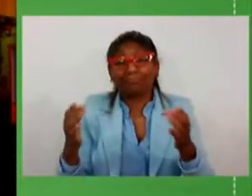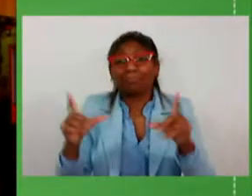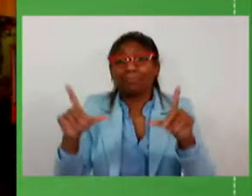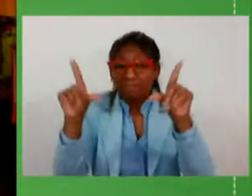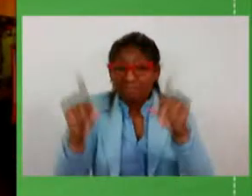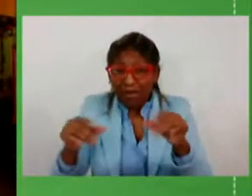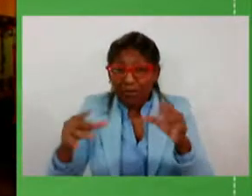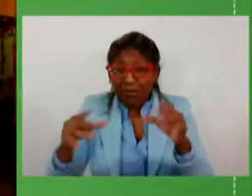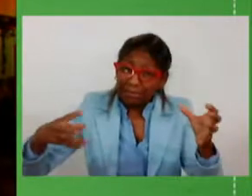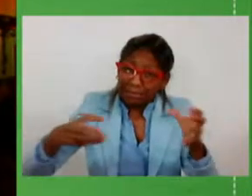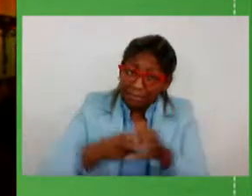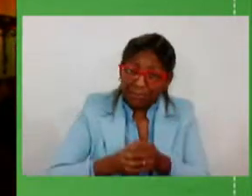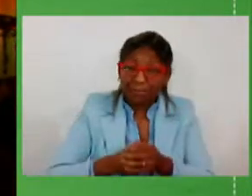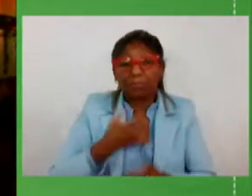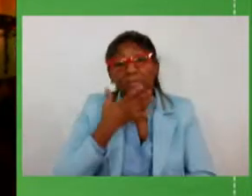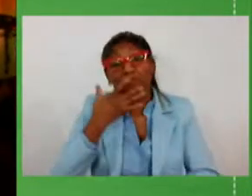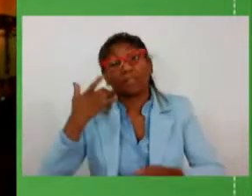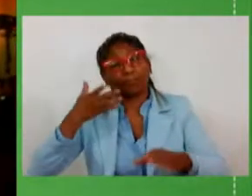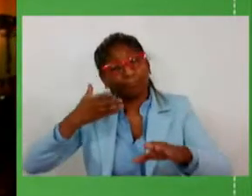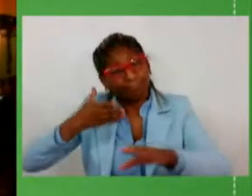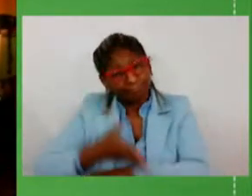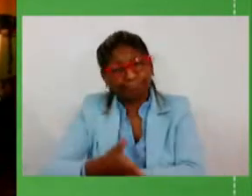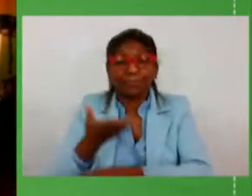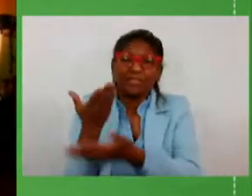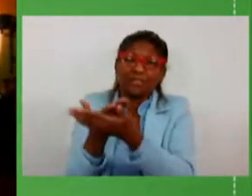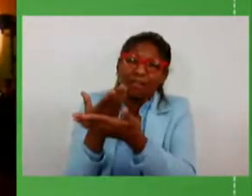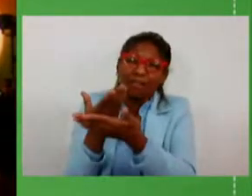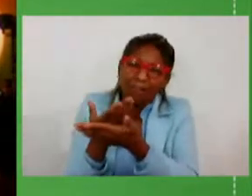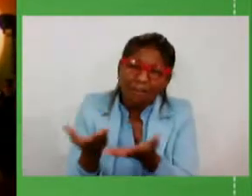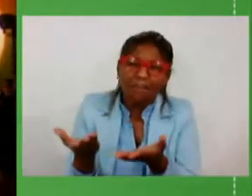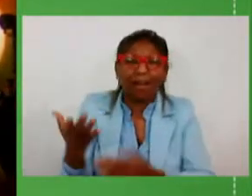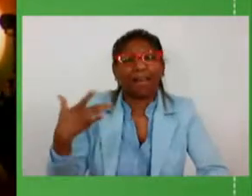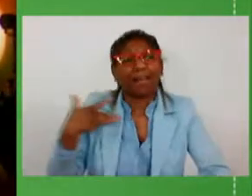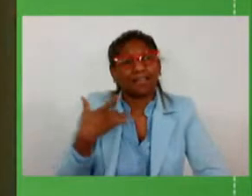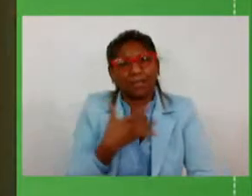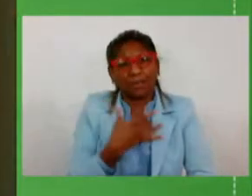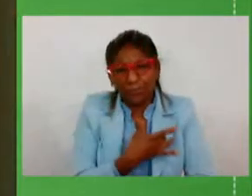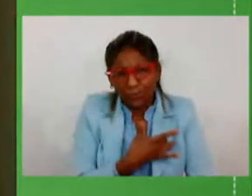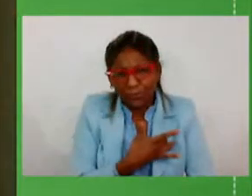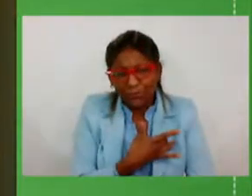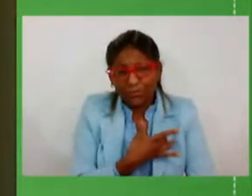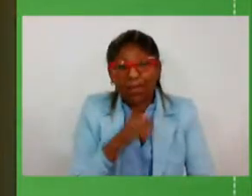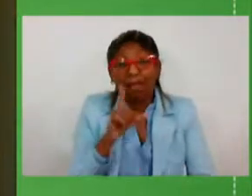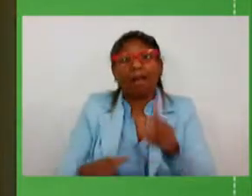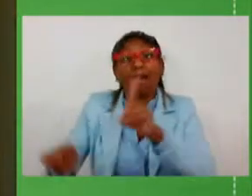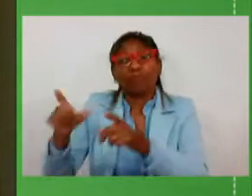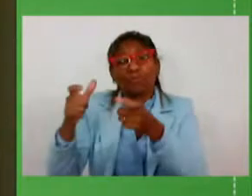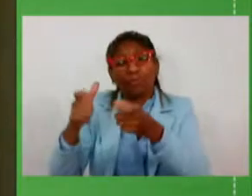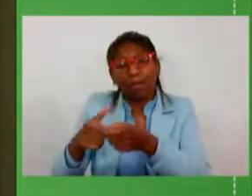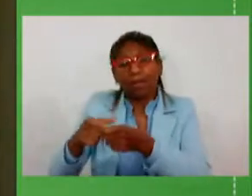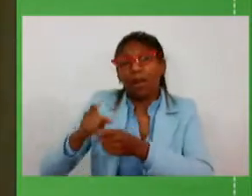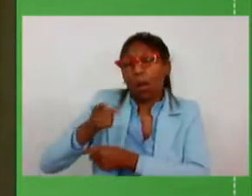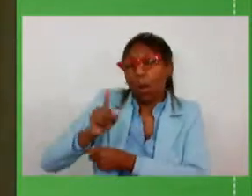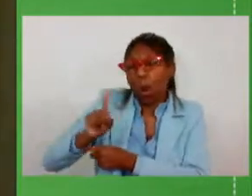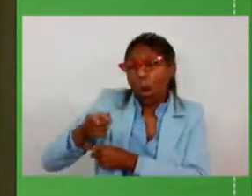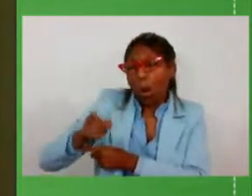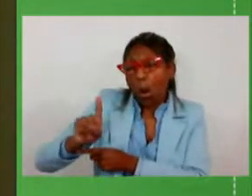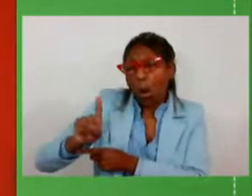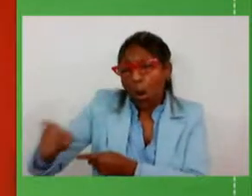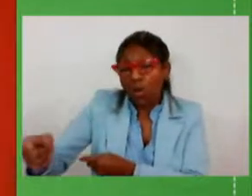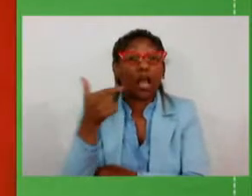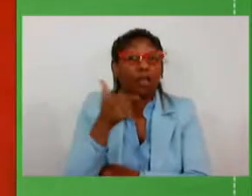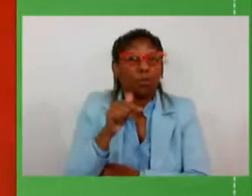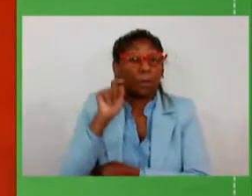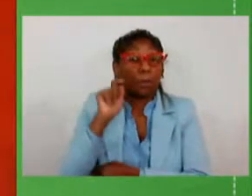fácil acesso à educação à saúde muitos municípios que não têm acesso asfáltico ou ligações